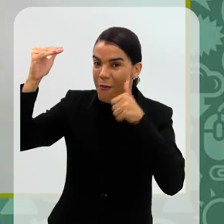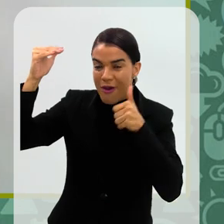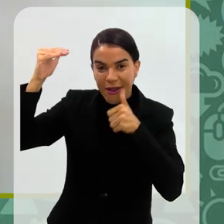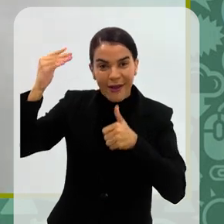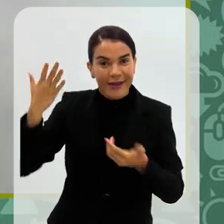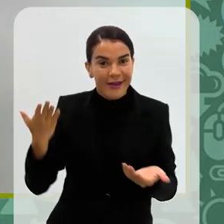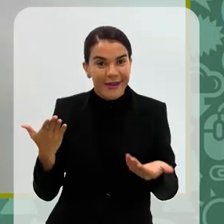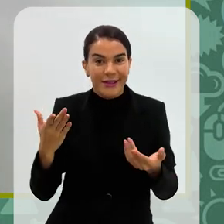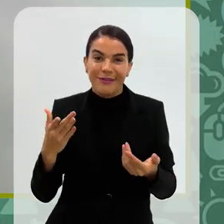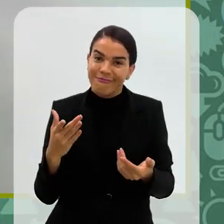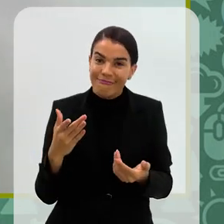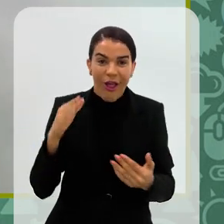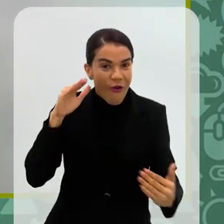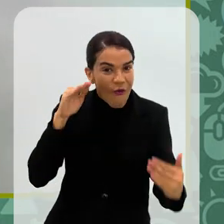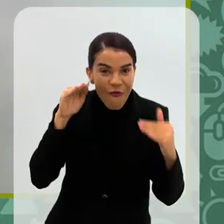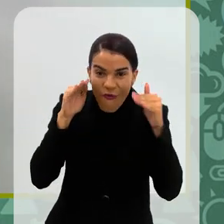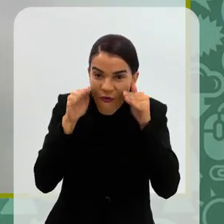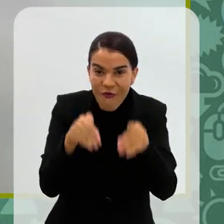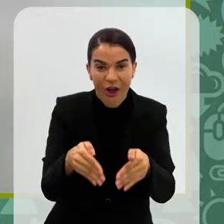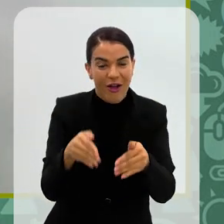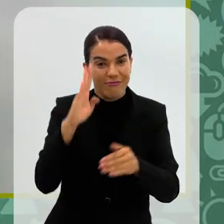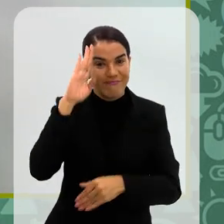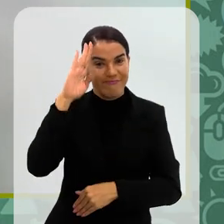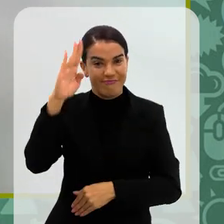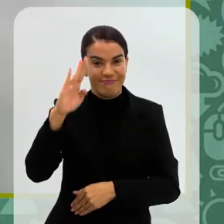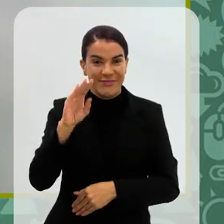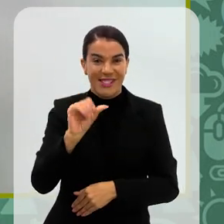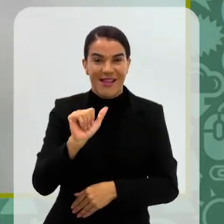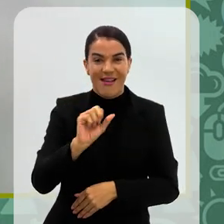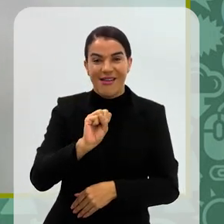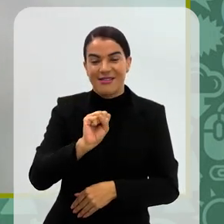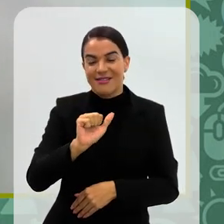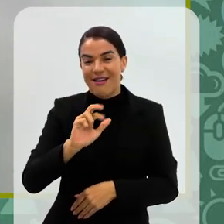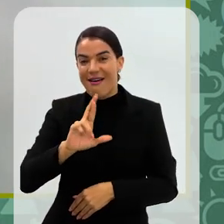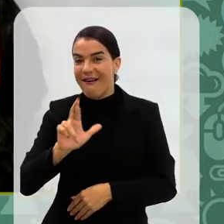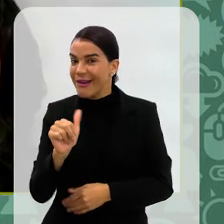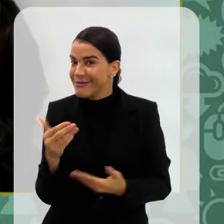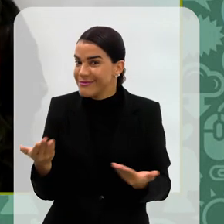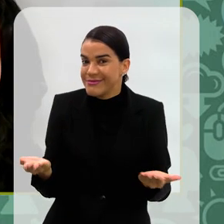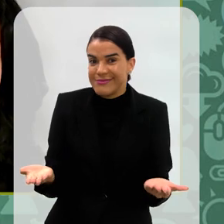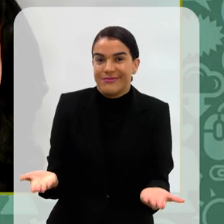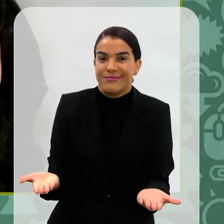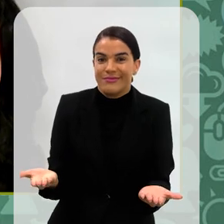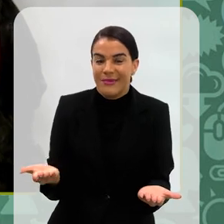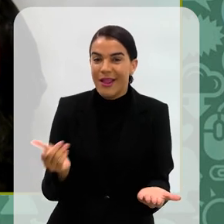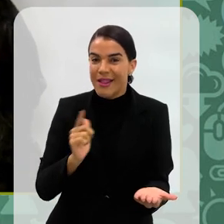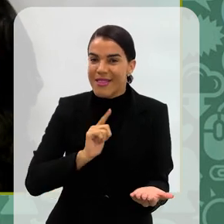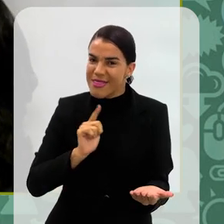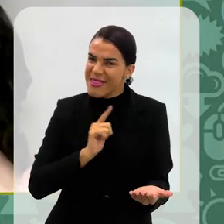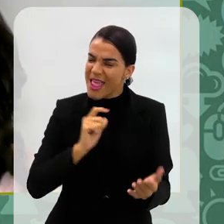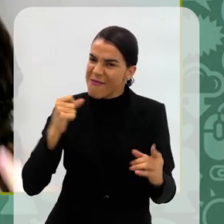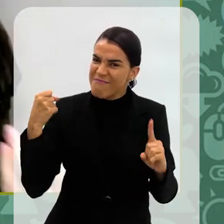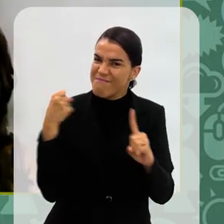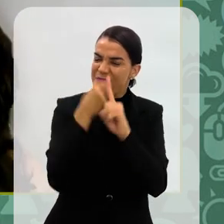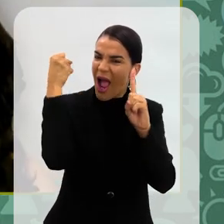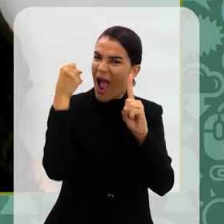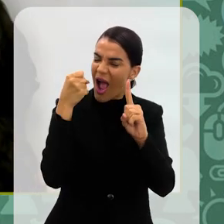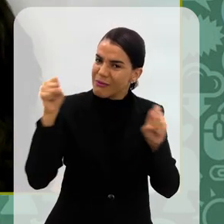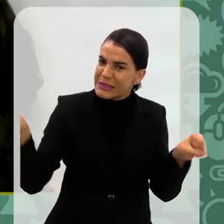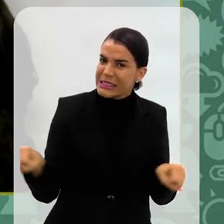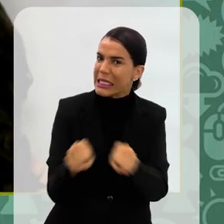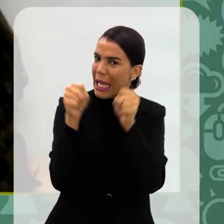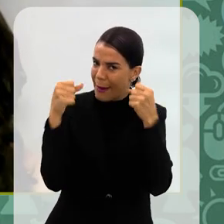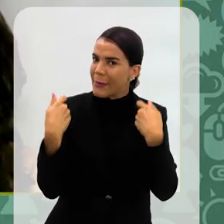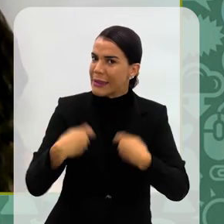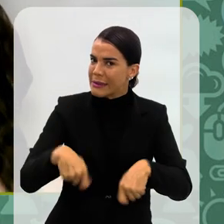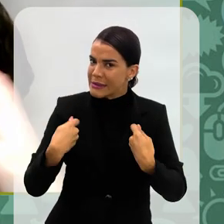em mulheres adultas, né? Que é o público-alvo principal dela. Então, assim, não. Tem bastante estigmas, assim, que a gente